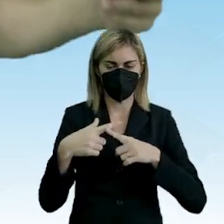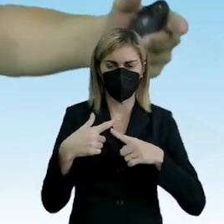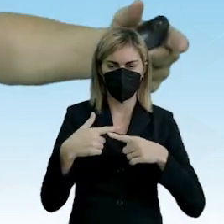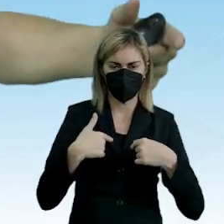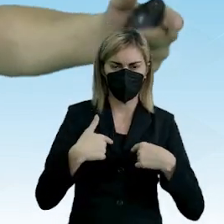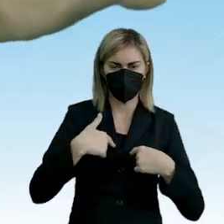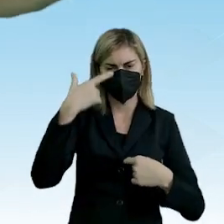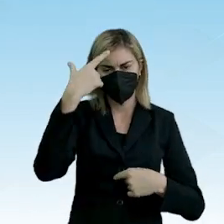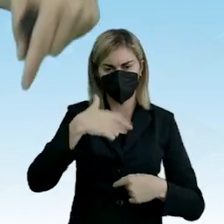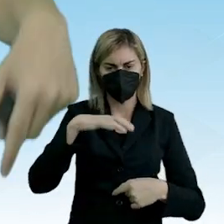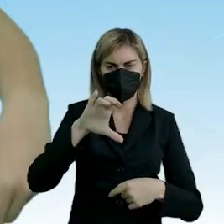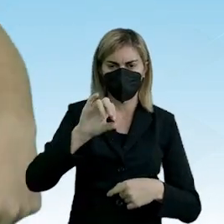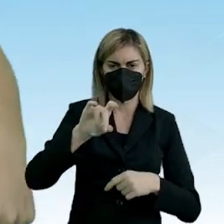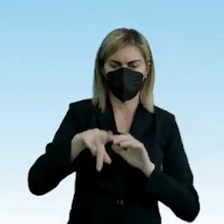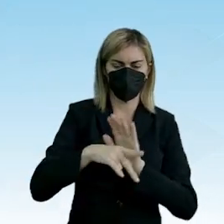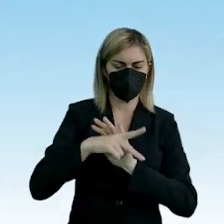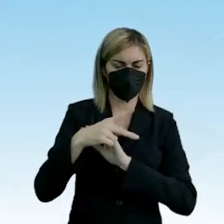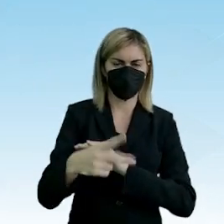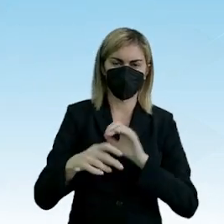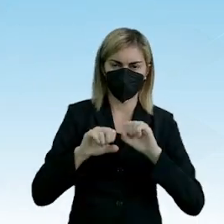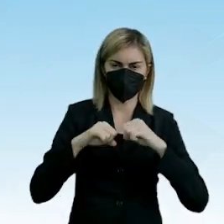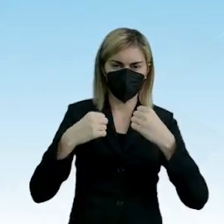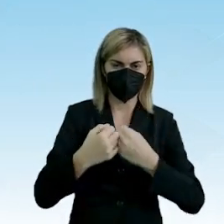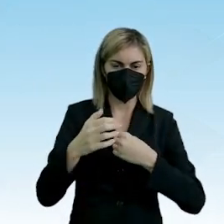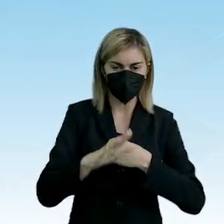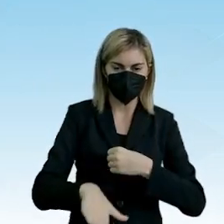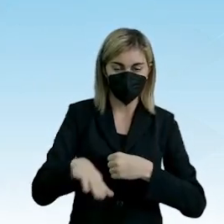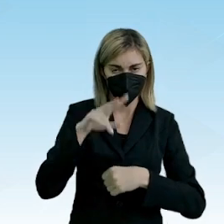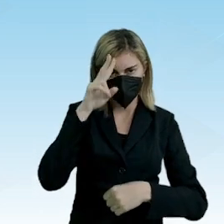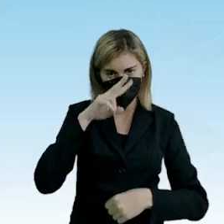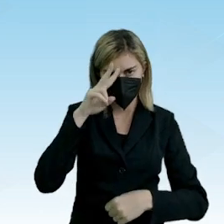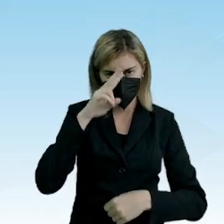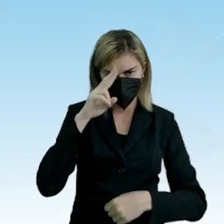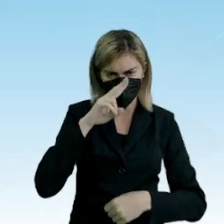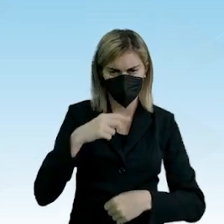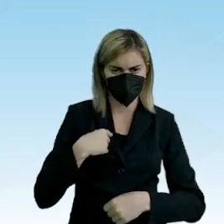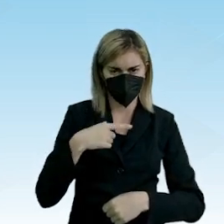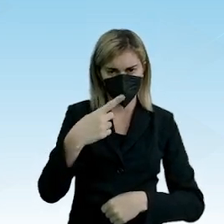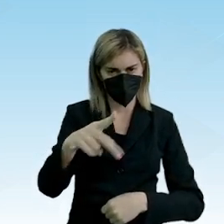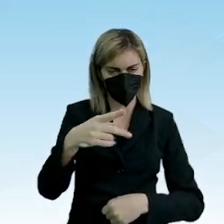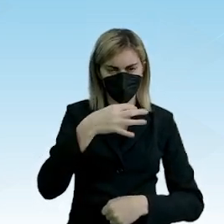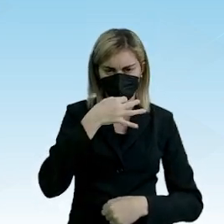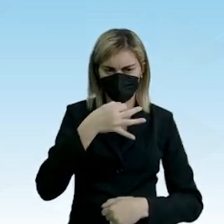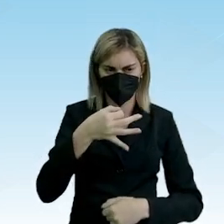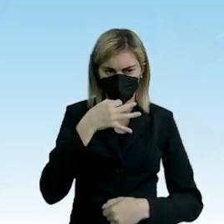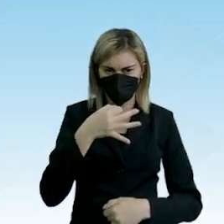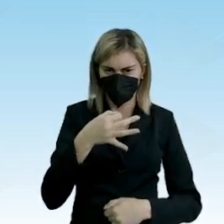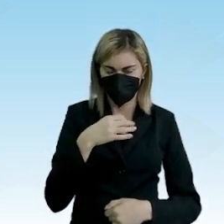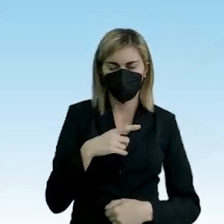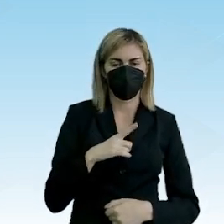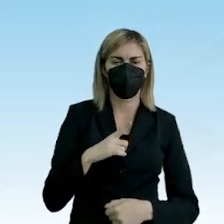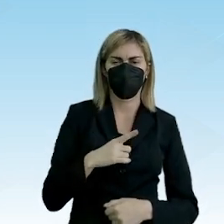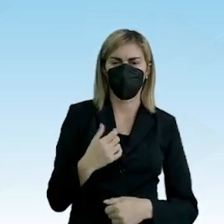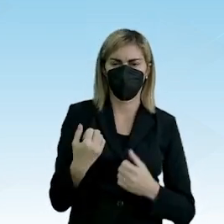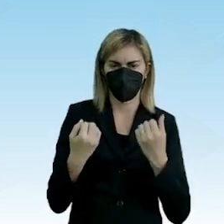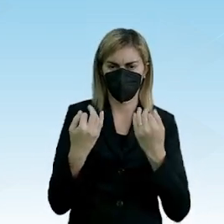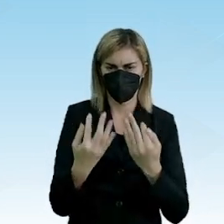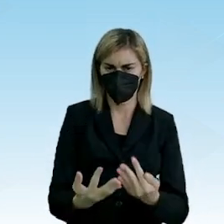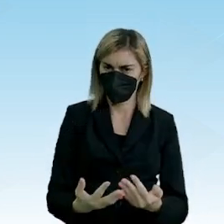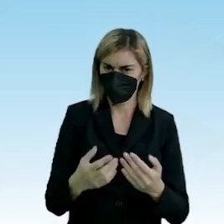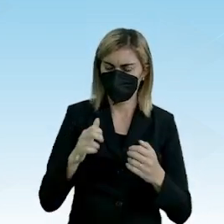sou um cidadão e eu faço parte, certo? Mas, lembrem-se, quando der sua opinião, dê sua opinião de forma